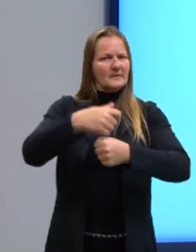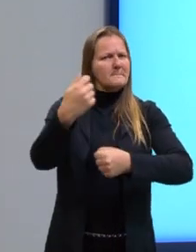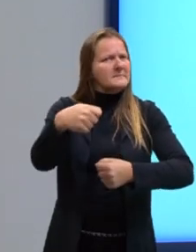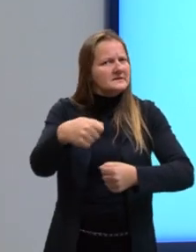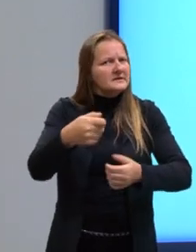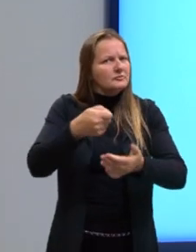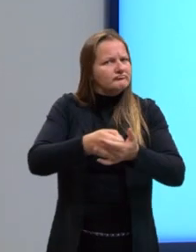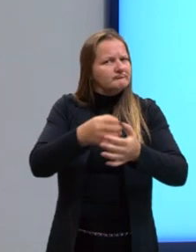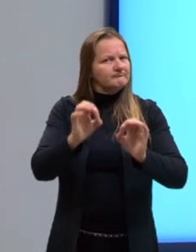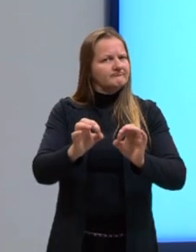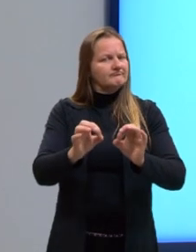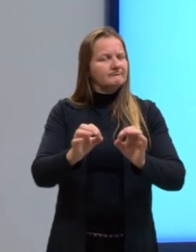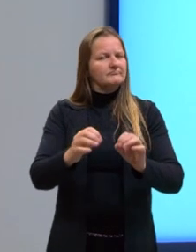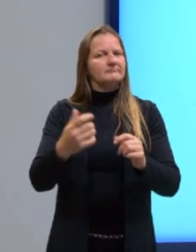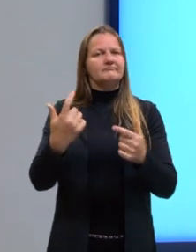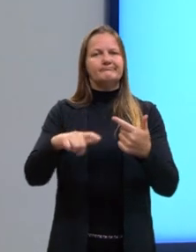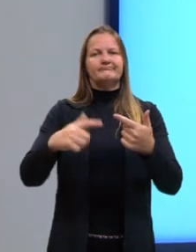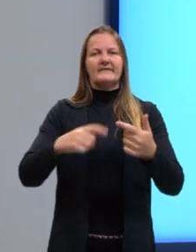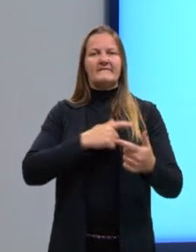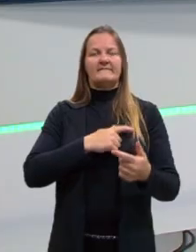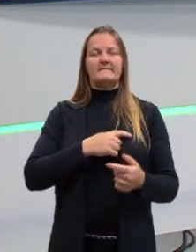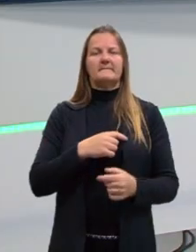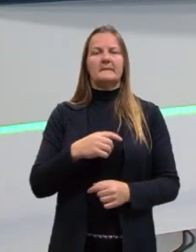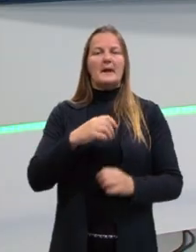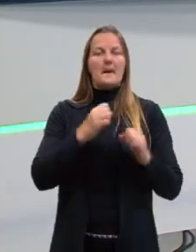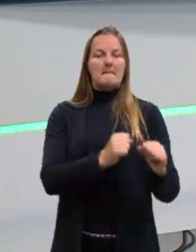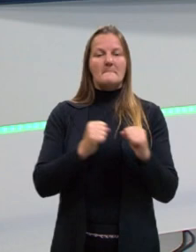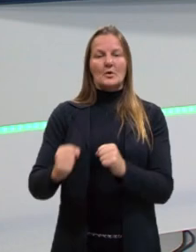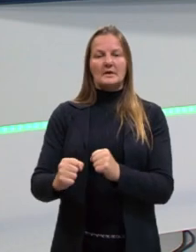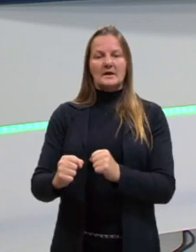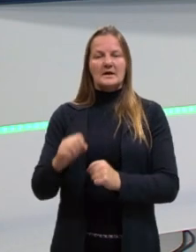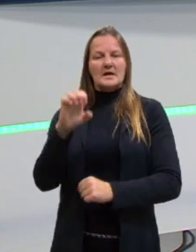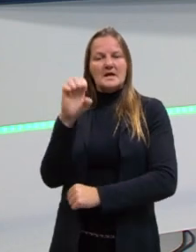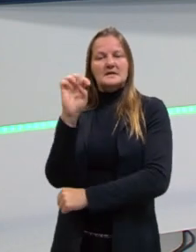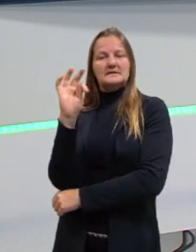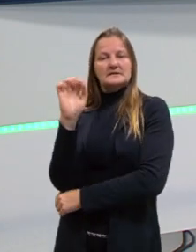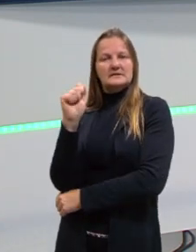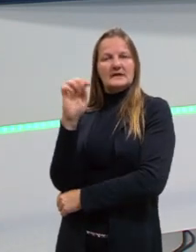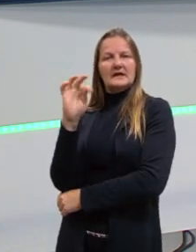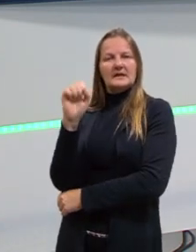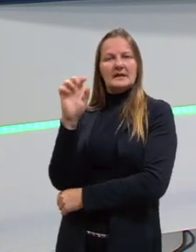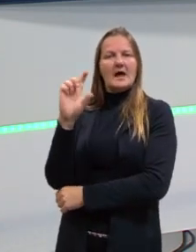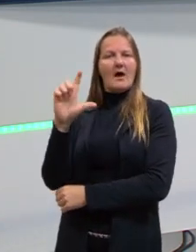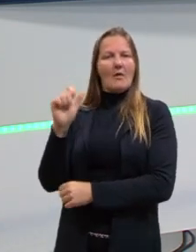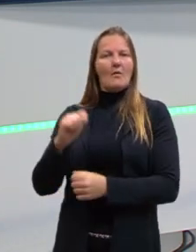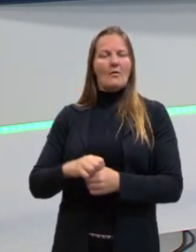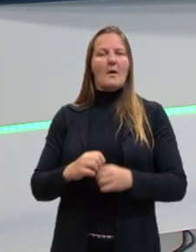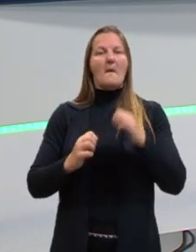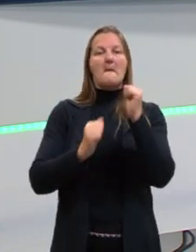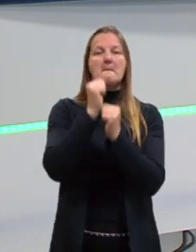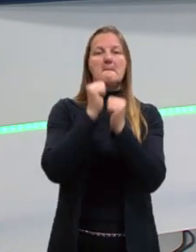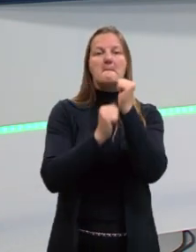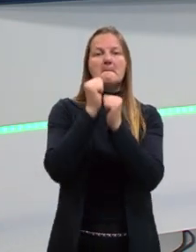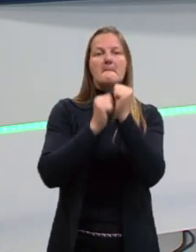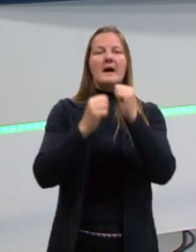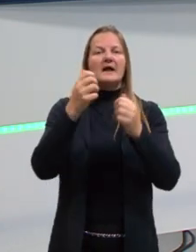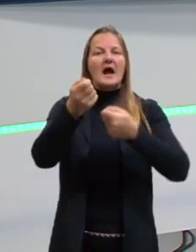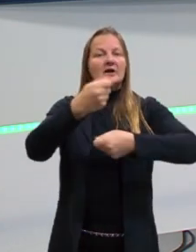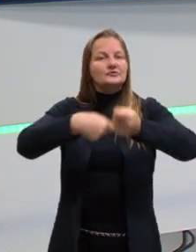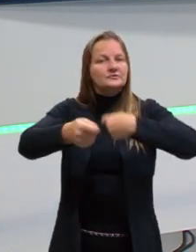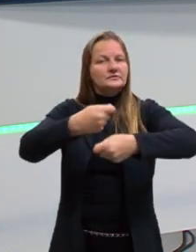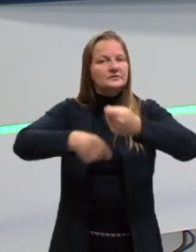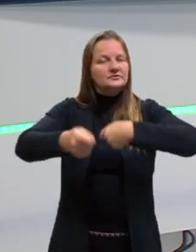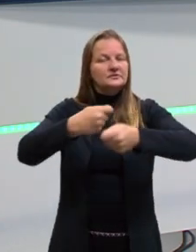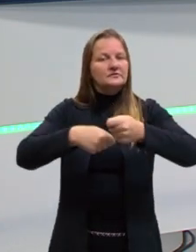para evitar essa repetição, por poder estatal, poder público, Estado, máquina administrativa. Então, percebam também